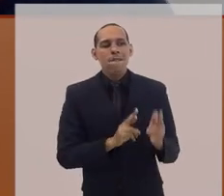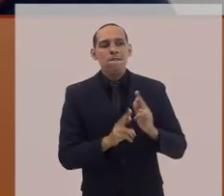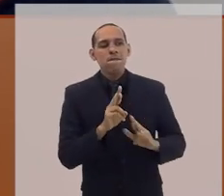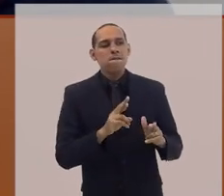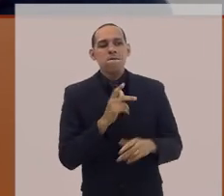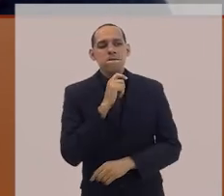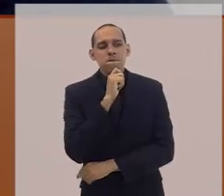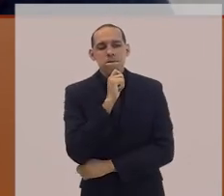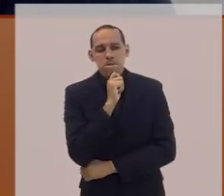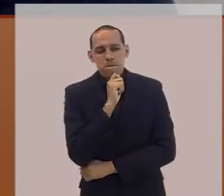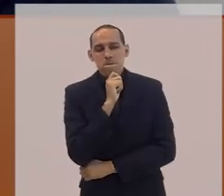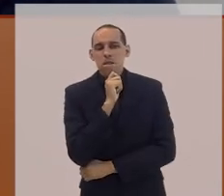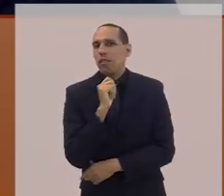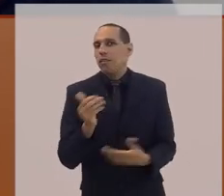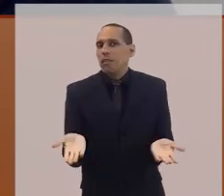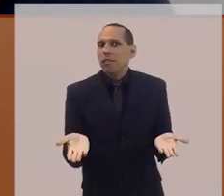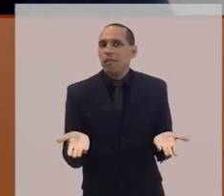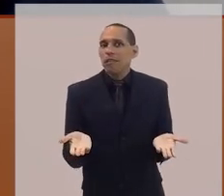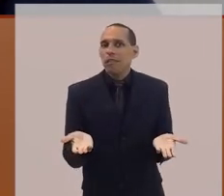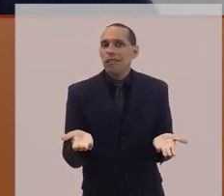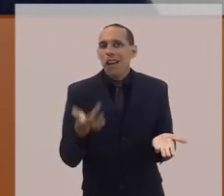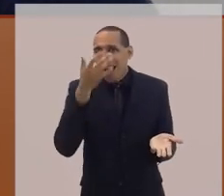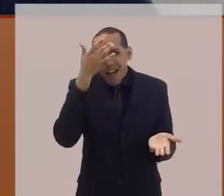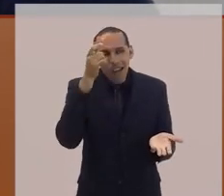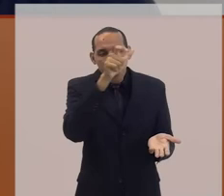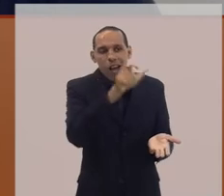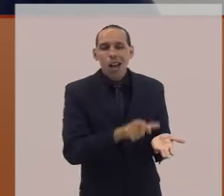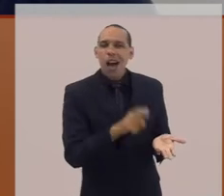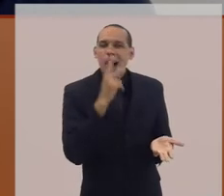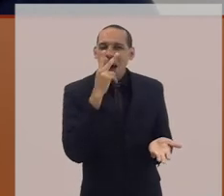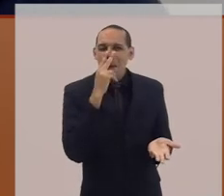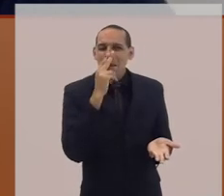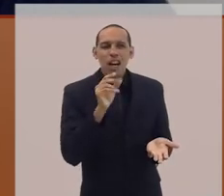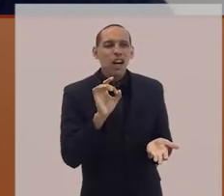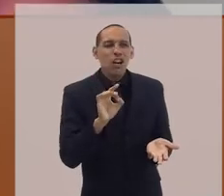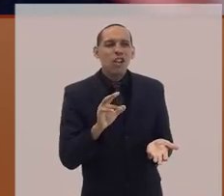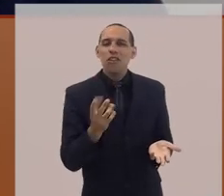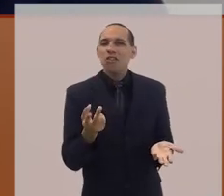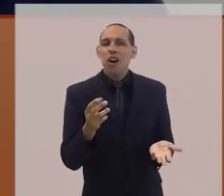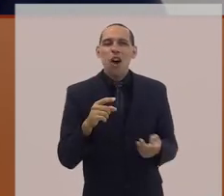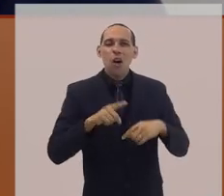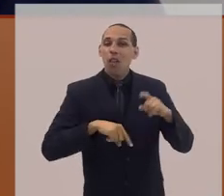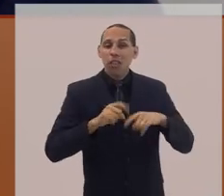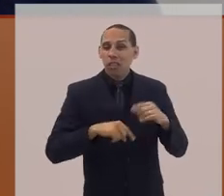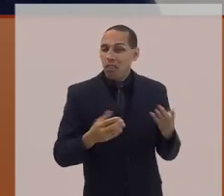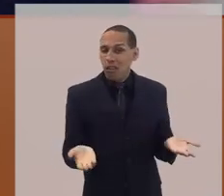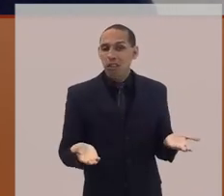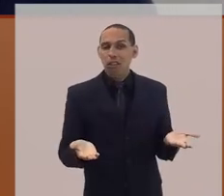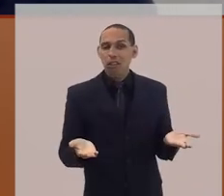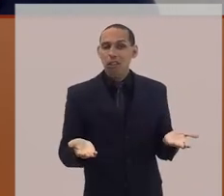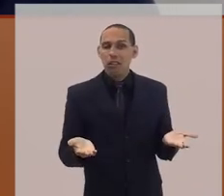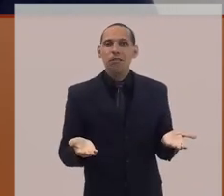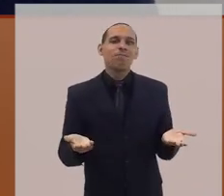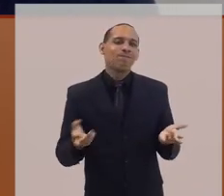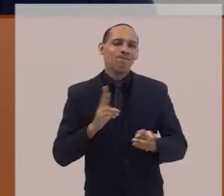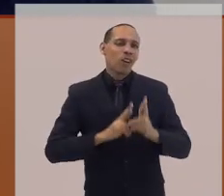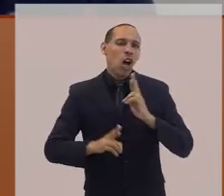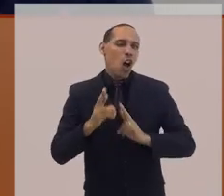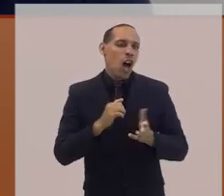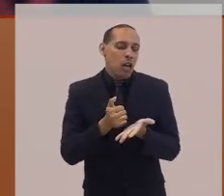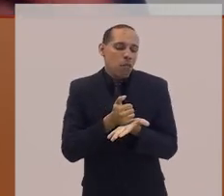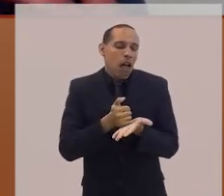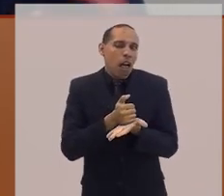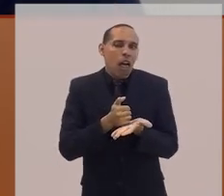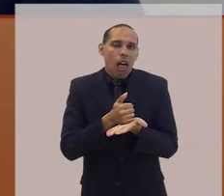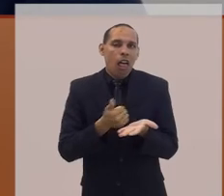as pessoas na lógica da utilidade. Por isso que as relações são tão superficiais e passageiras. Por isso que a gente